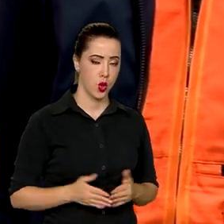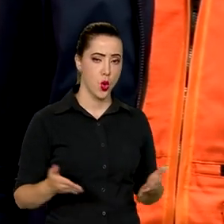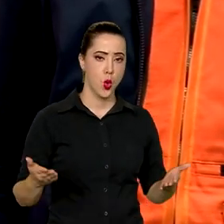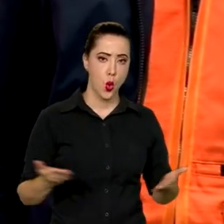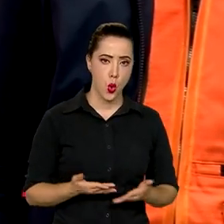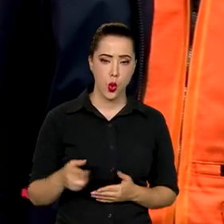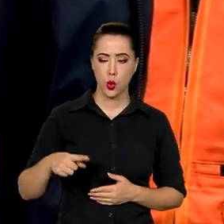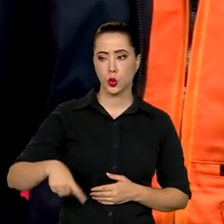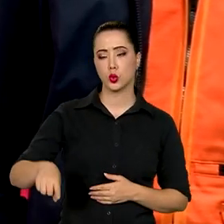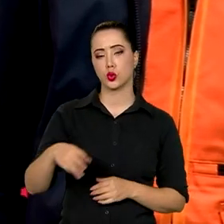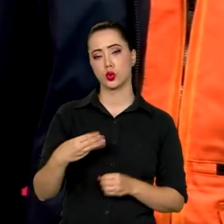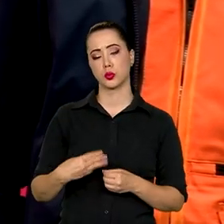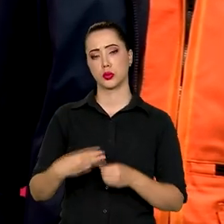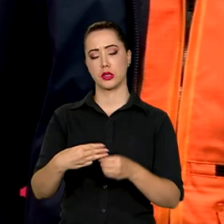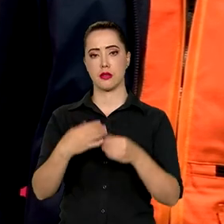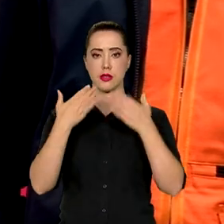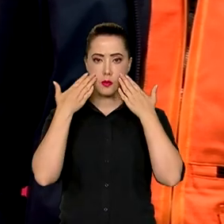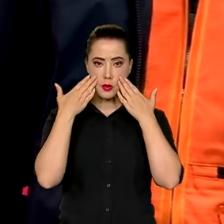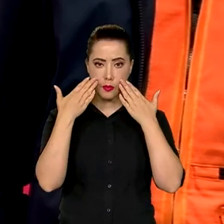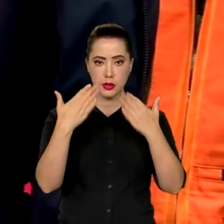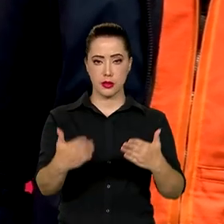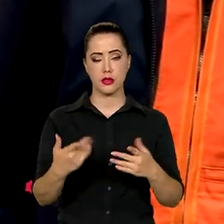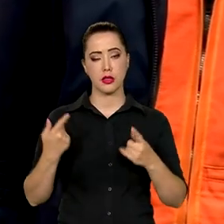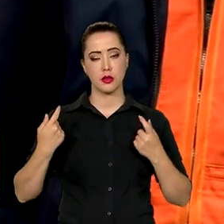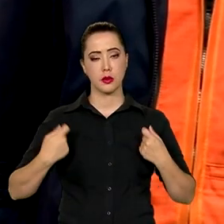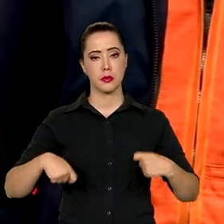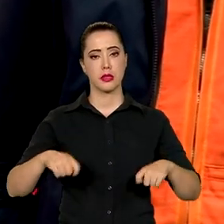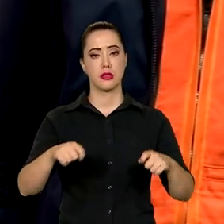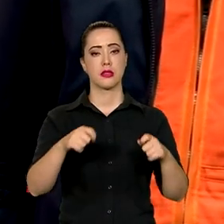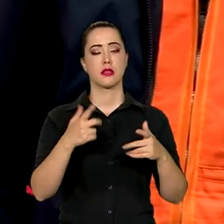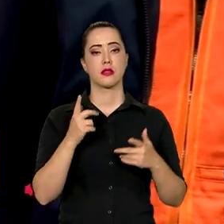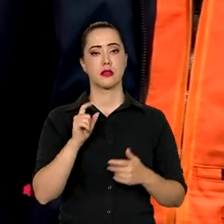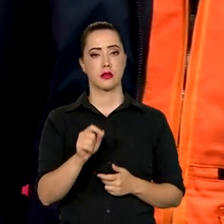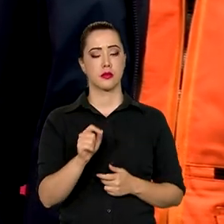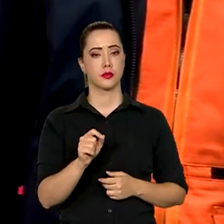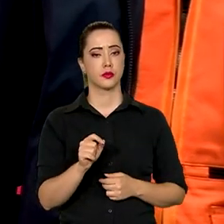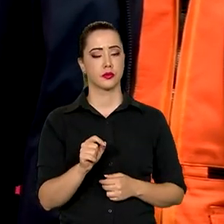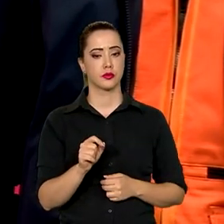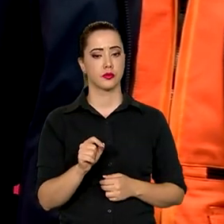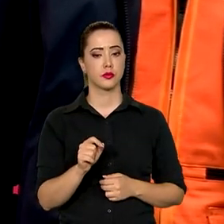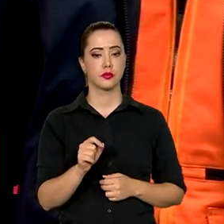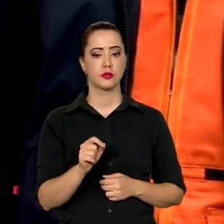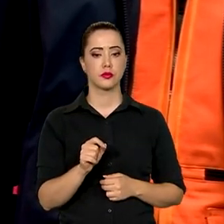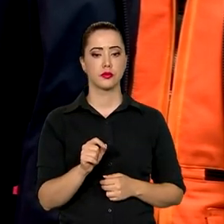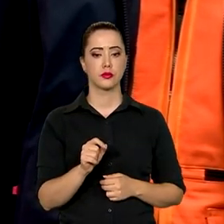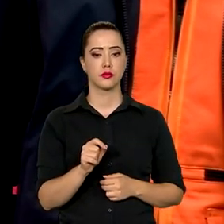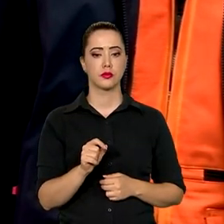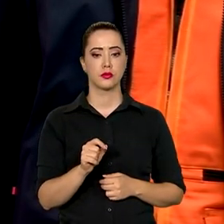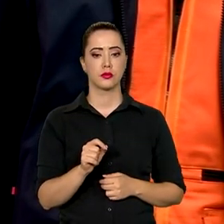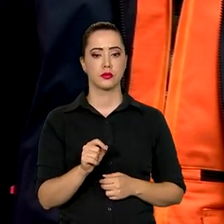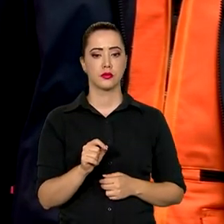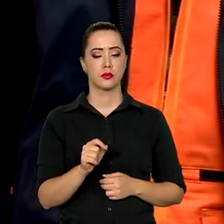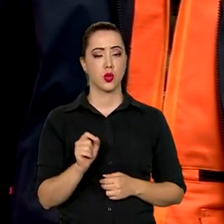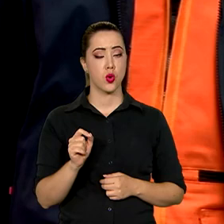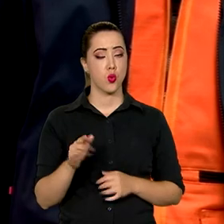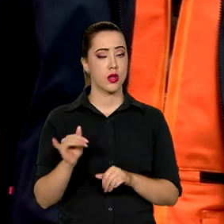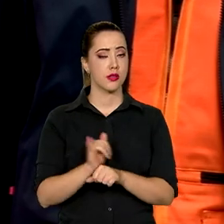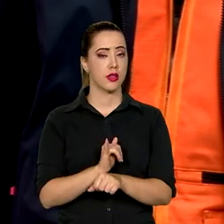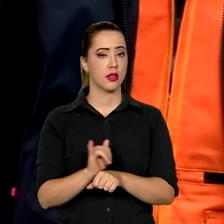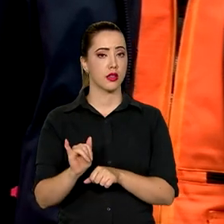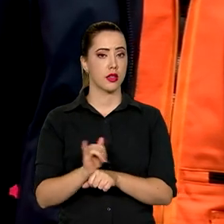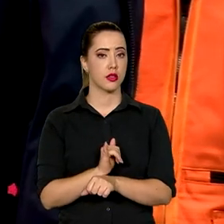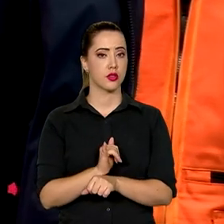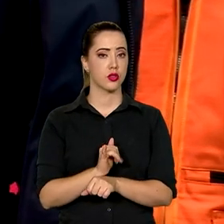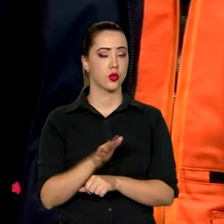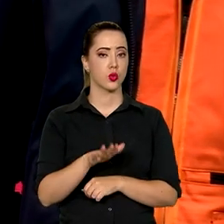municípios, principalmente, a necessidade de que, com a estratégia